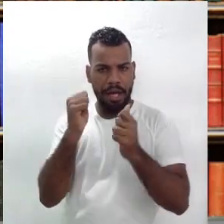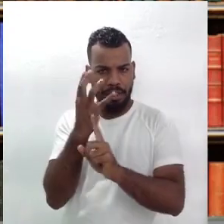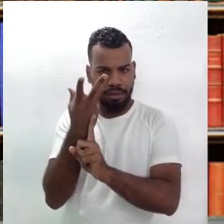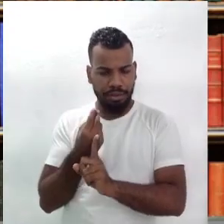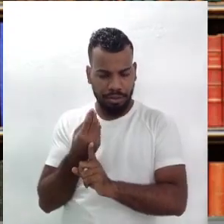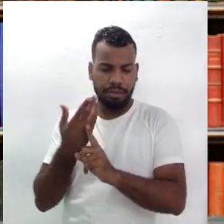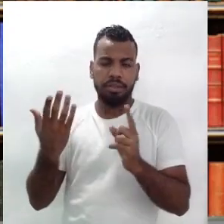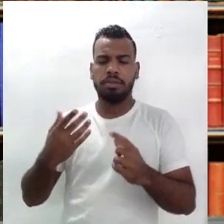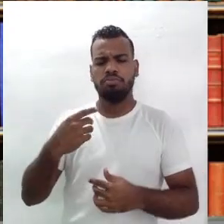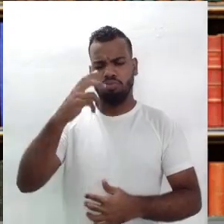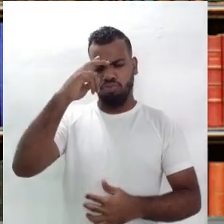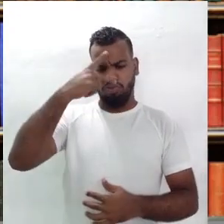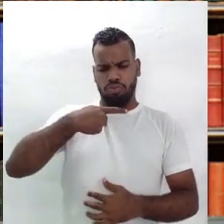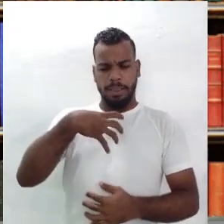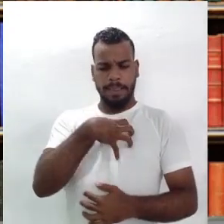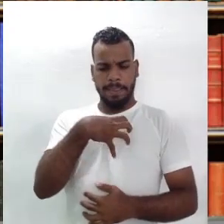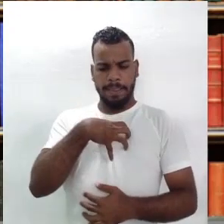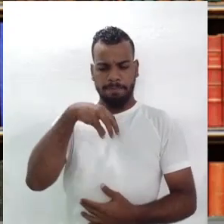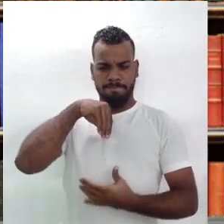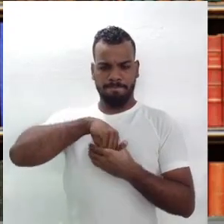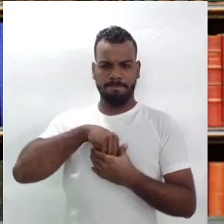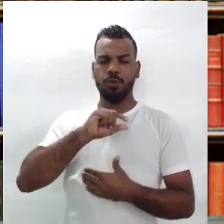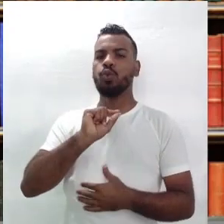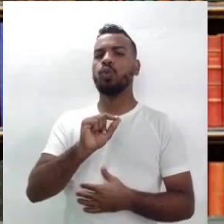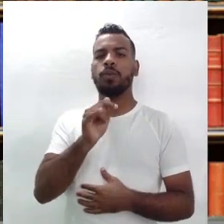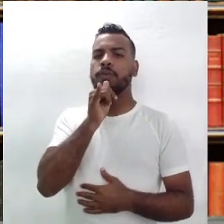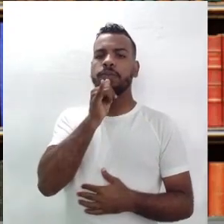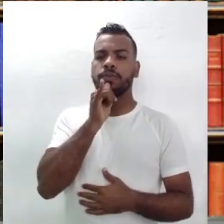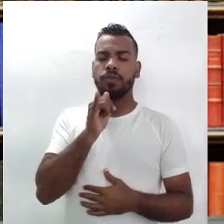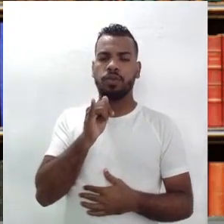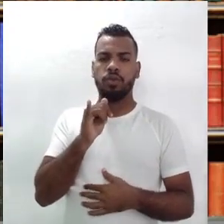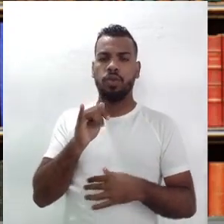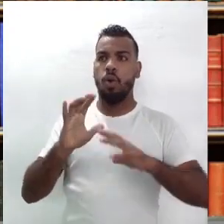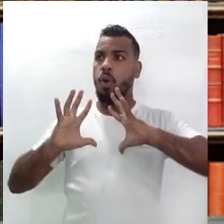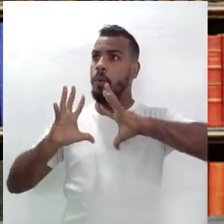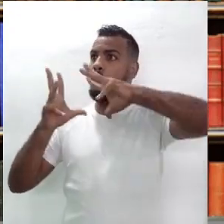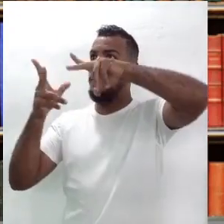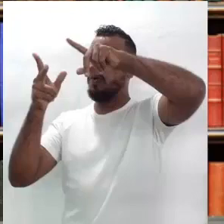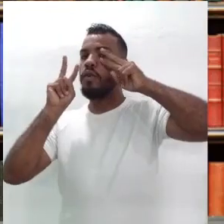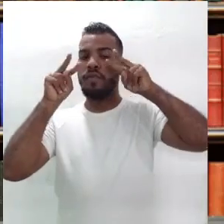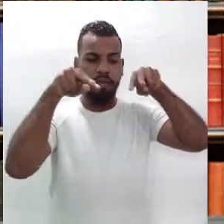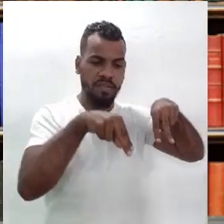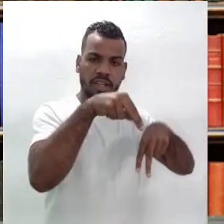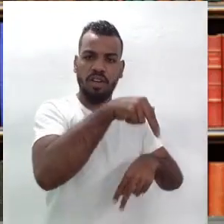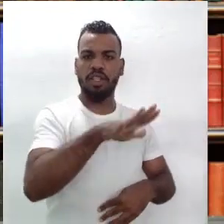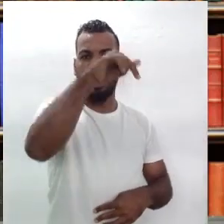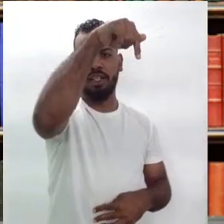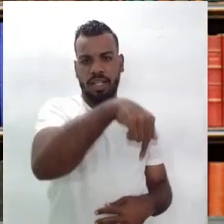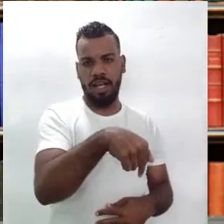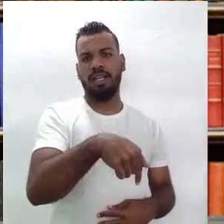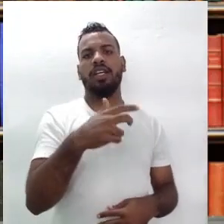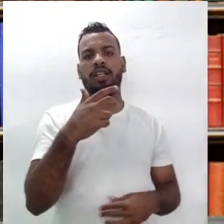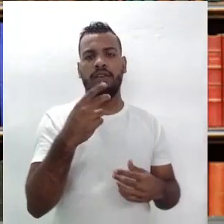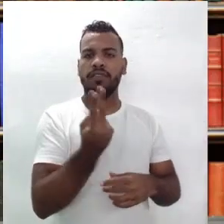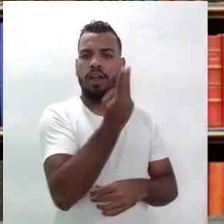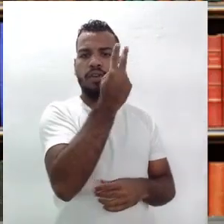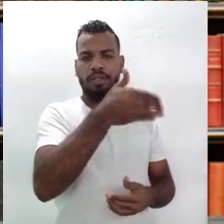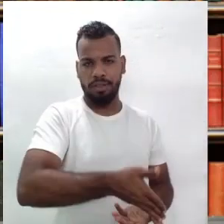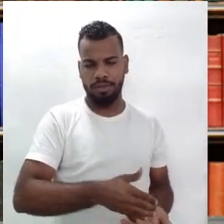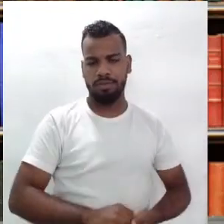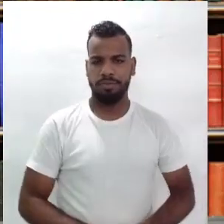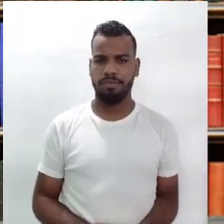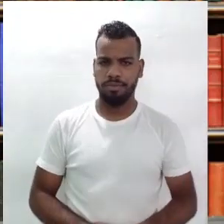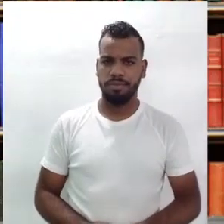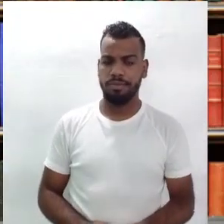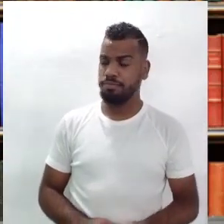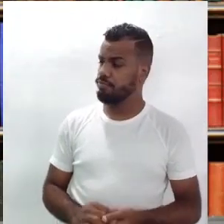obrigação interna de fazer com que o mundo descobrisse a nossa cultura. O senhor conseguiu